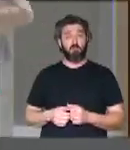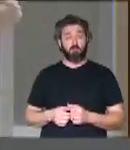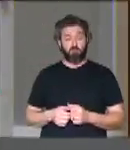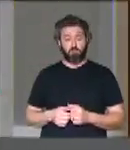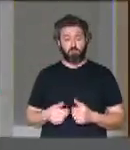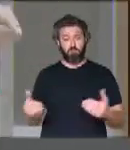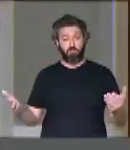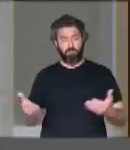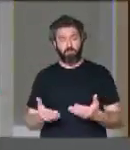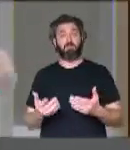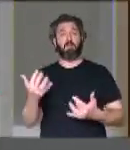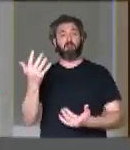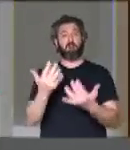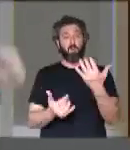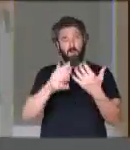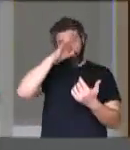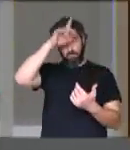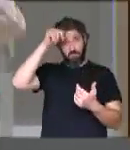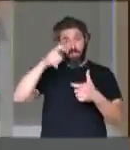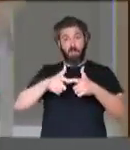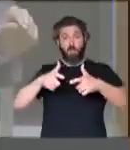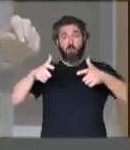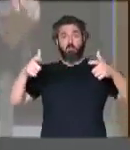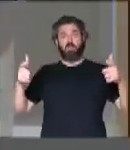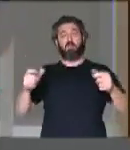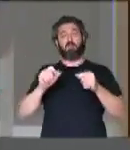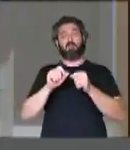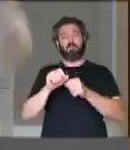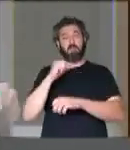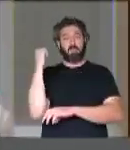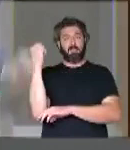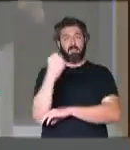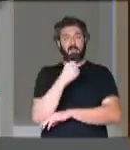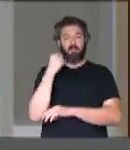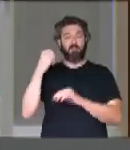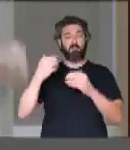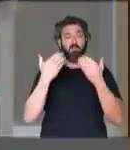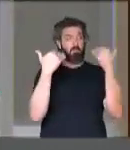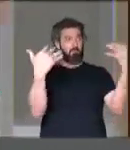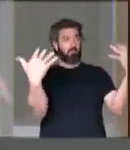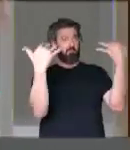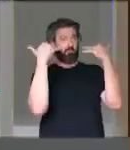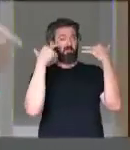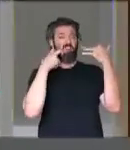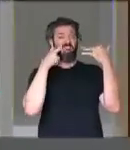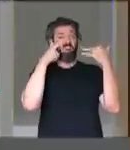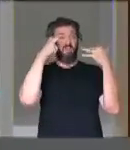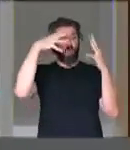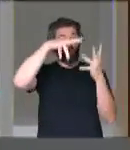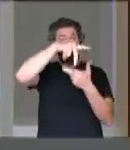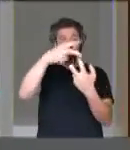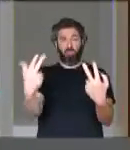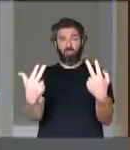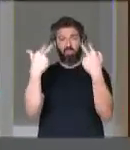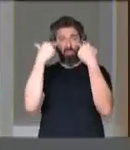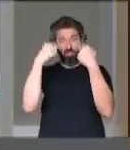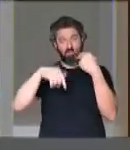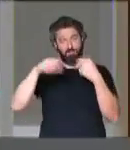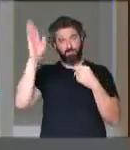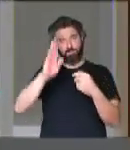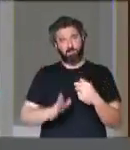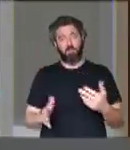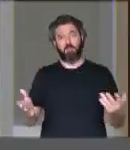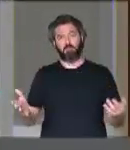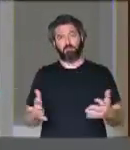razão, hoje as queimadas aumentam e colocam o Brasil perante o mundo no maior vexame que a gente já viveu